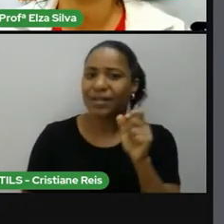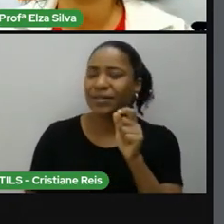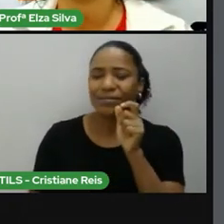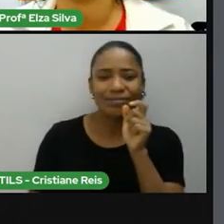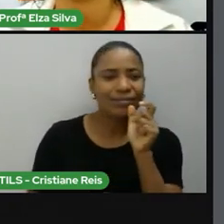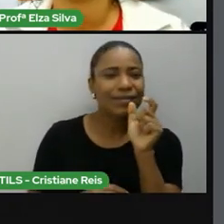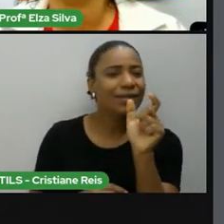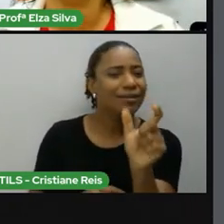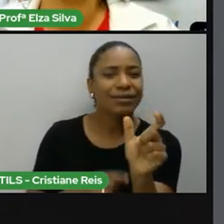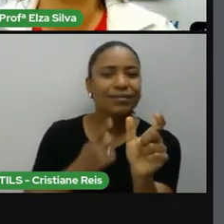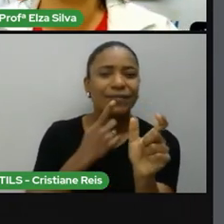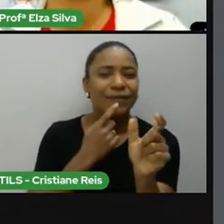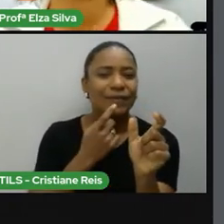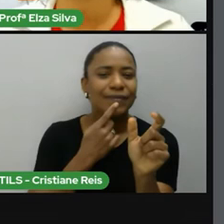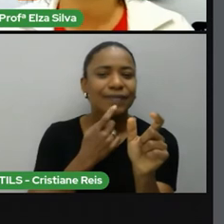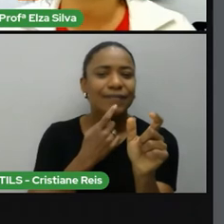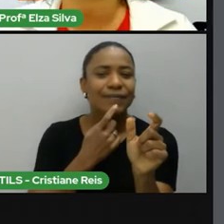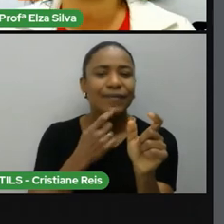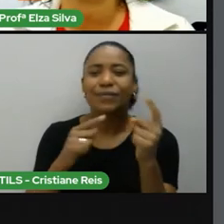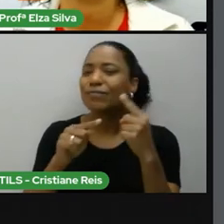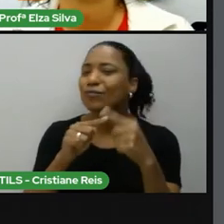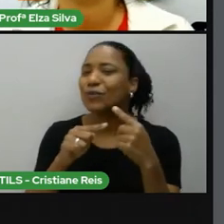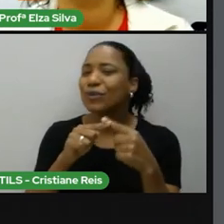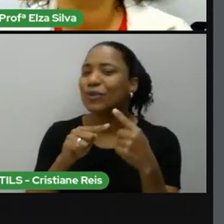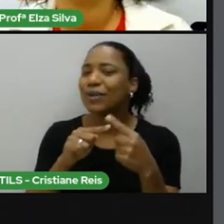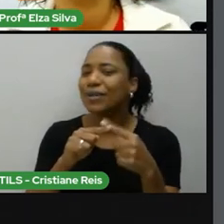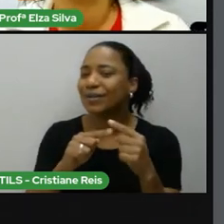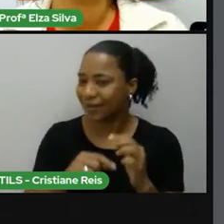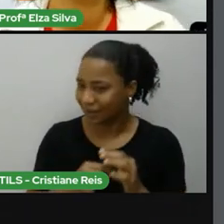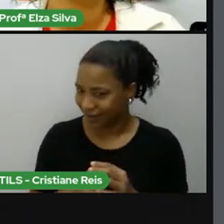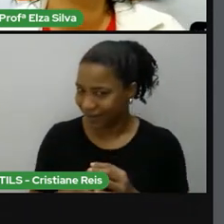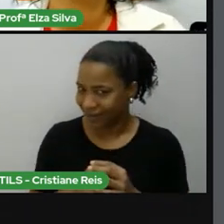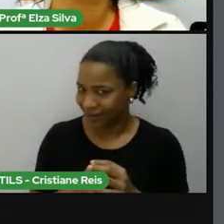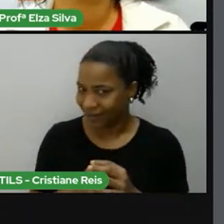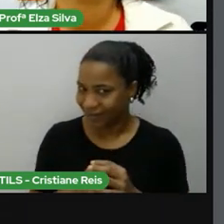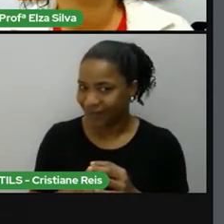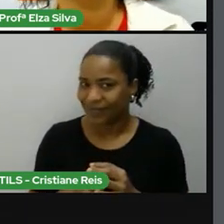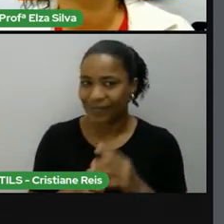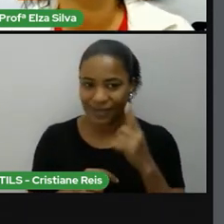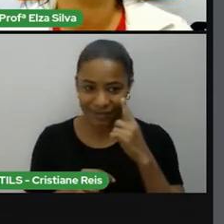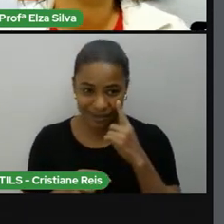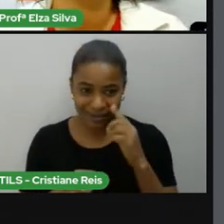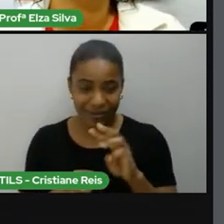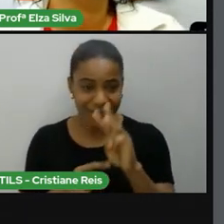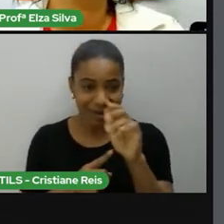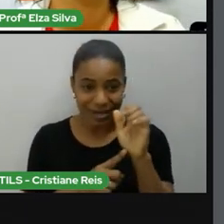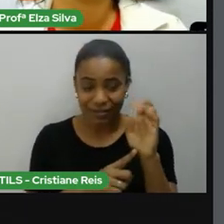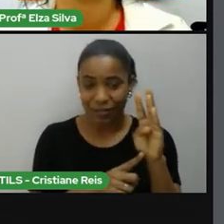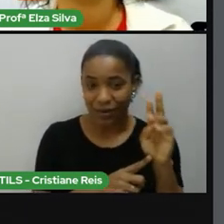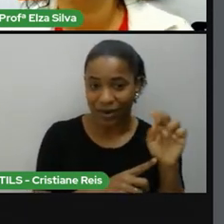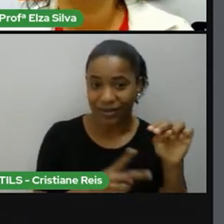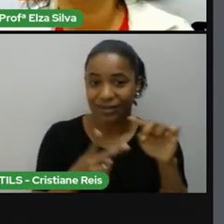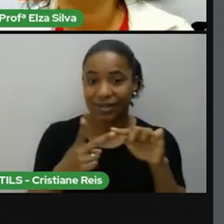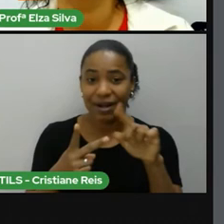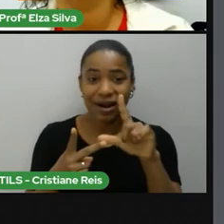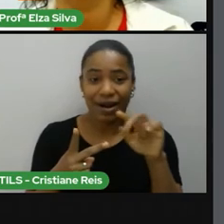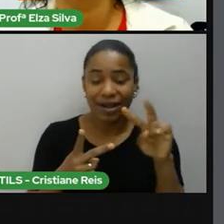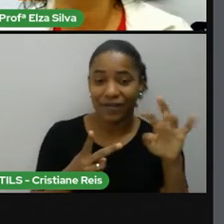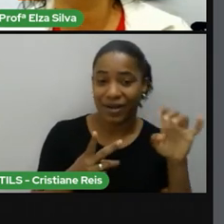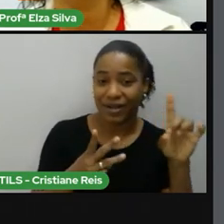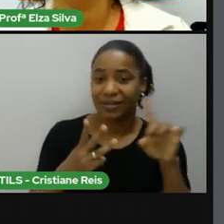que eu destaquei essas palavras e expressões? Was born, lived, was, died.